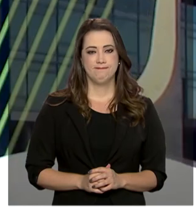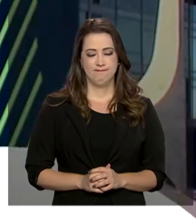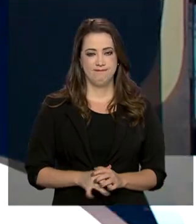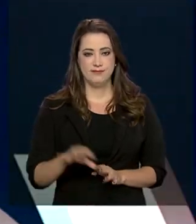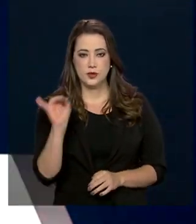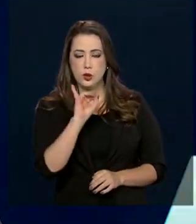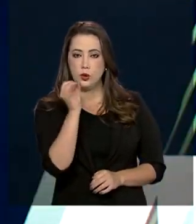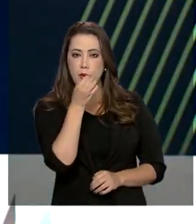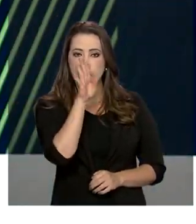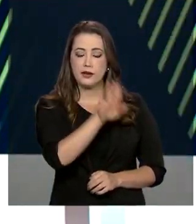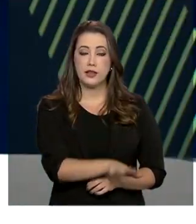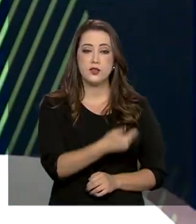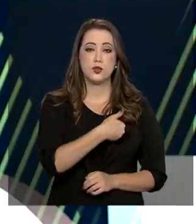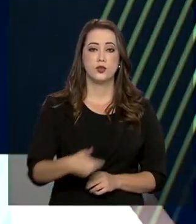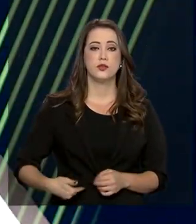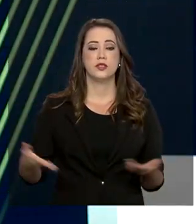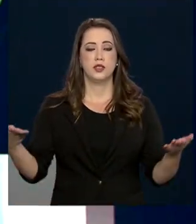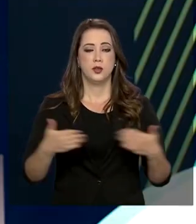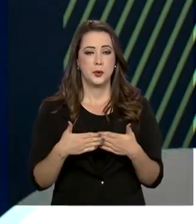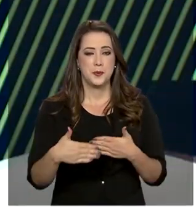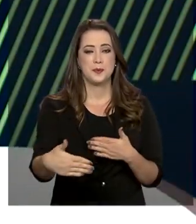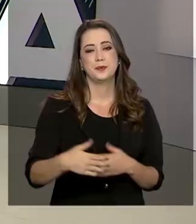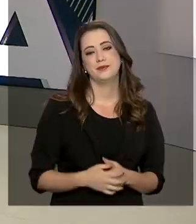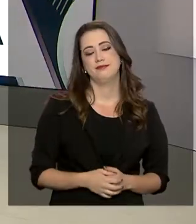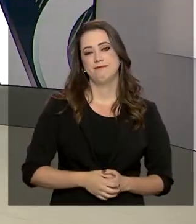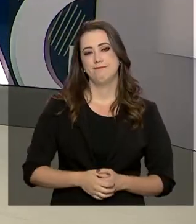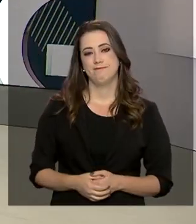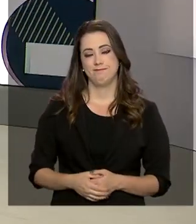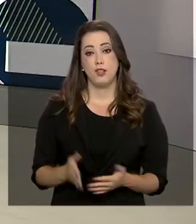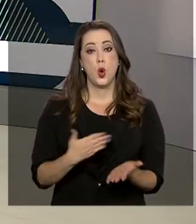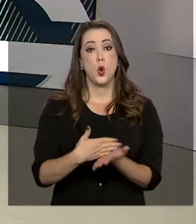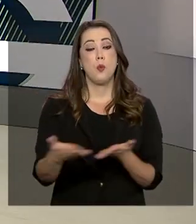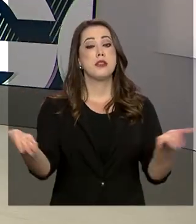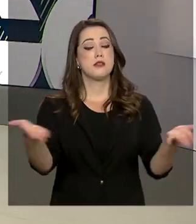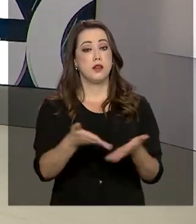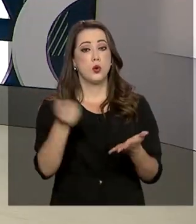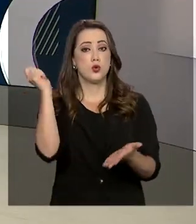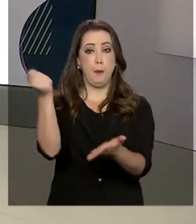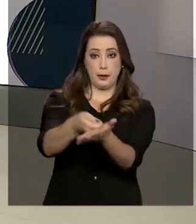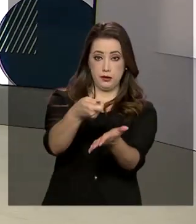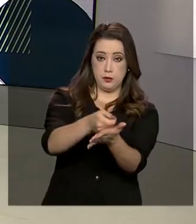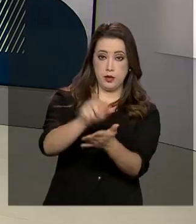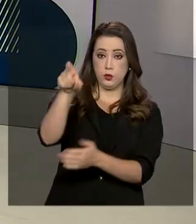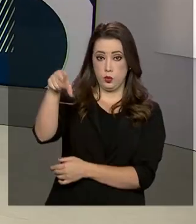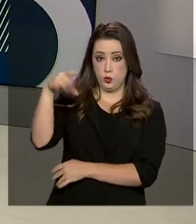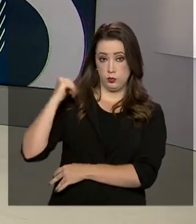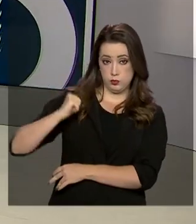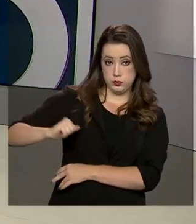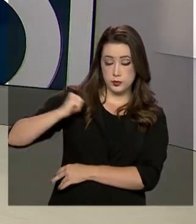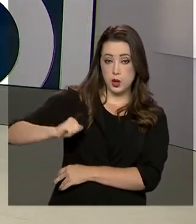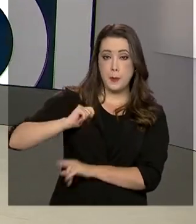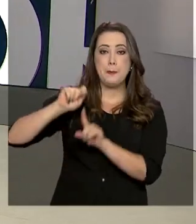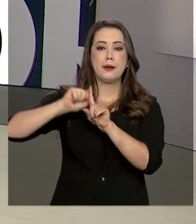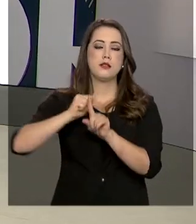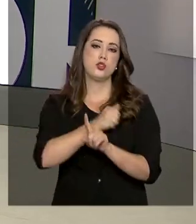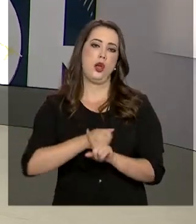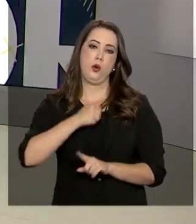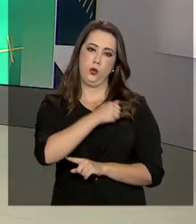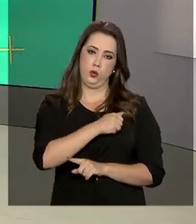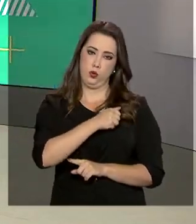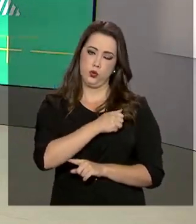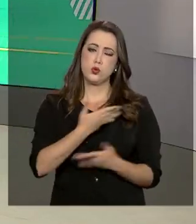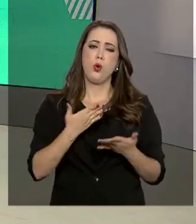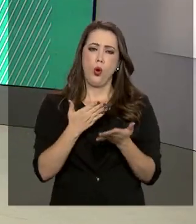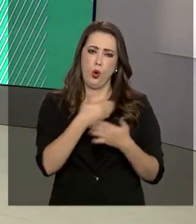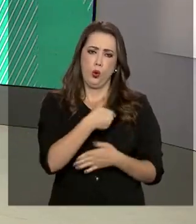Olá, boa tarde. O governo agora está no ar. Começam hoje os pagamentos do Bolsa Família de agosto. O governo